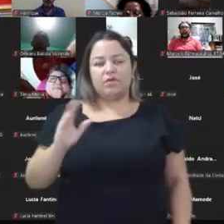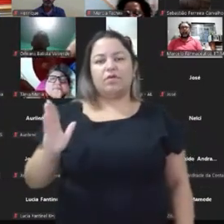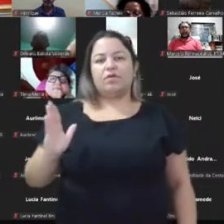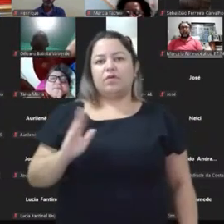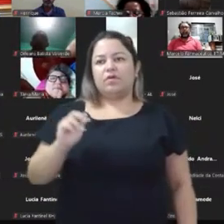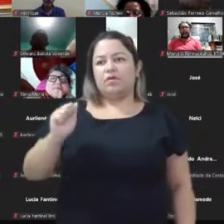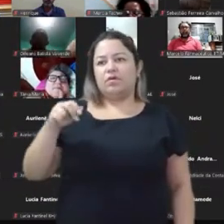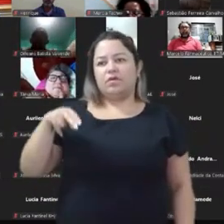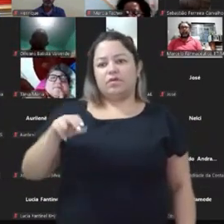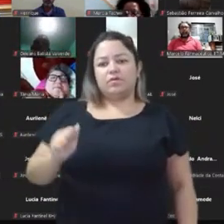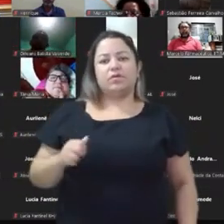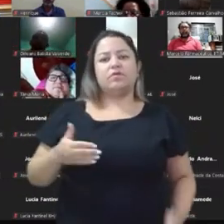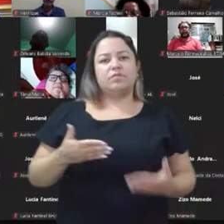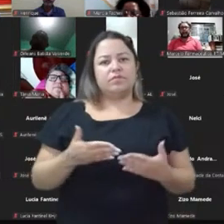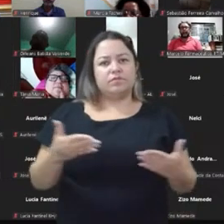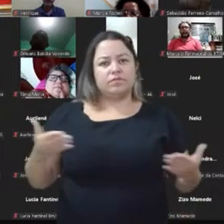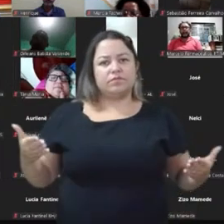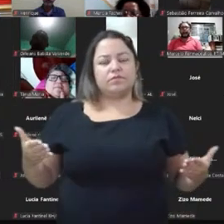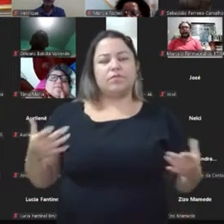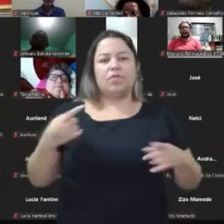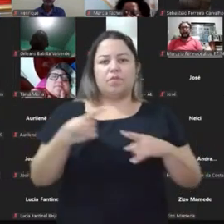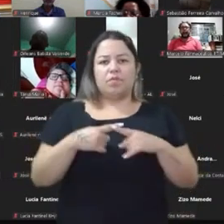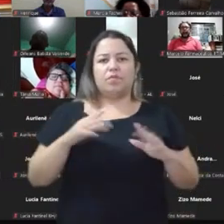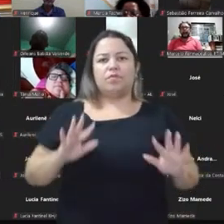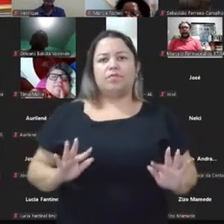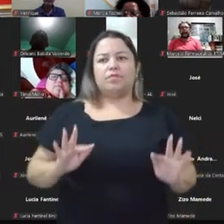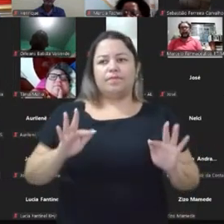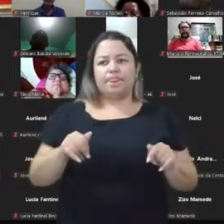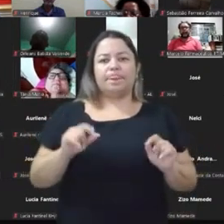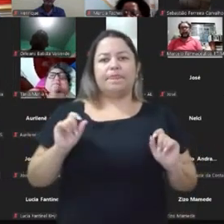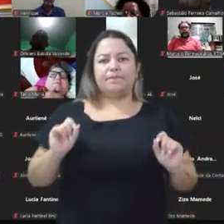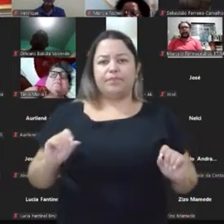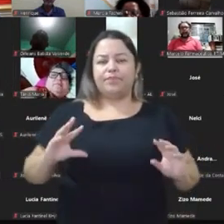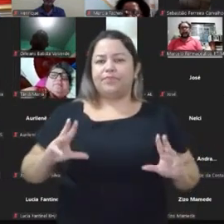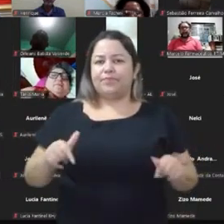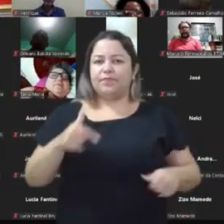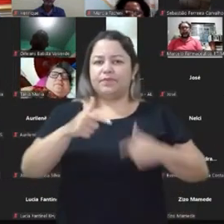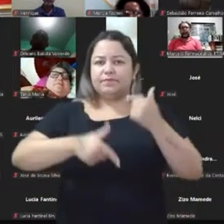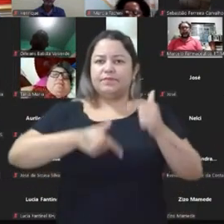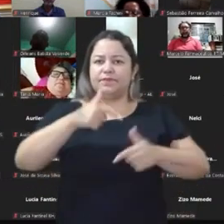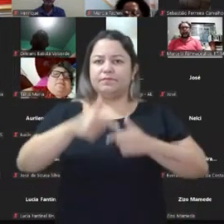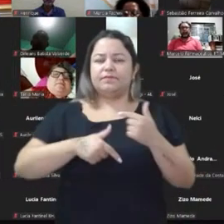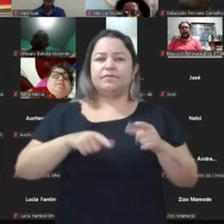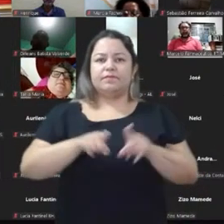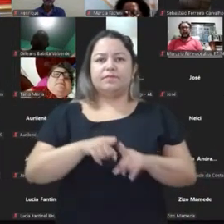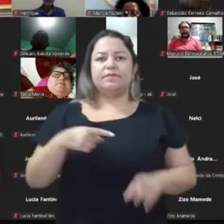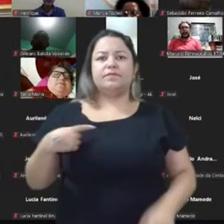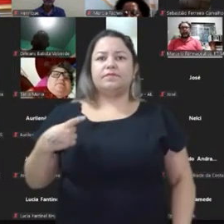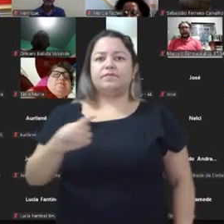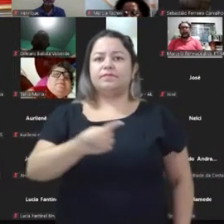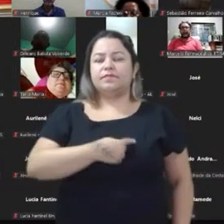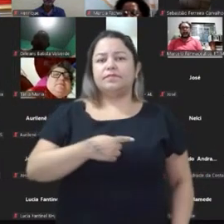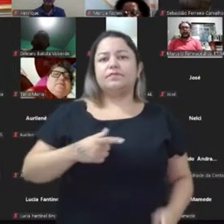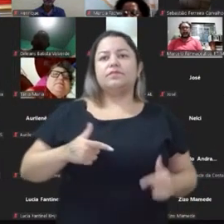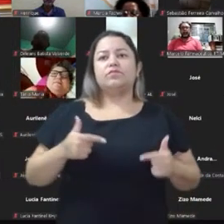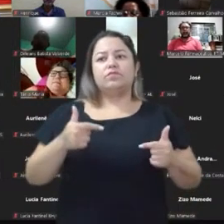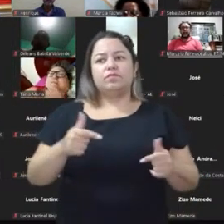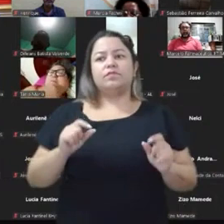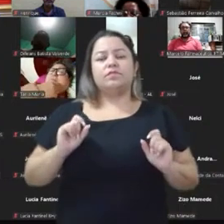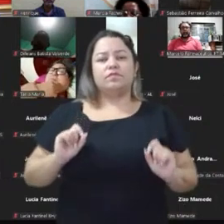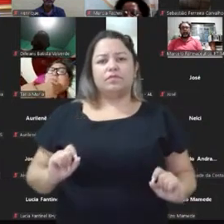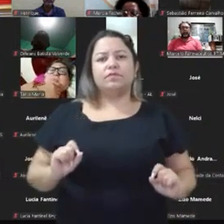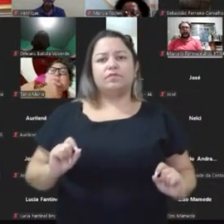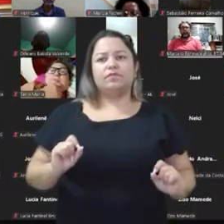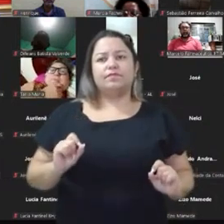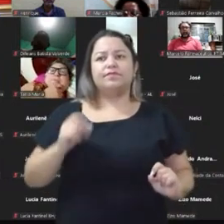E também a vocês, porque, ao fim e ao cabo, todo esse trabalho é para entregar para a nossa militância, é para entregar